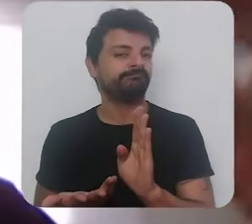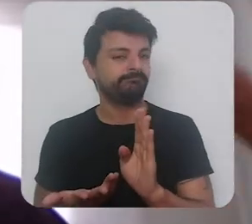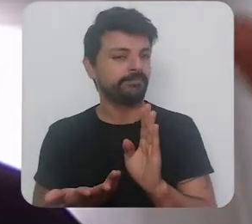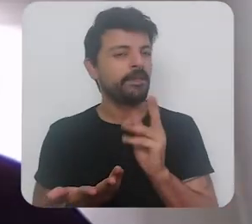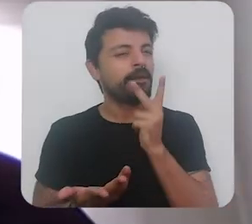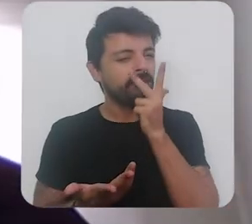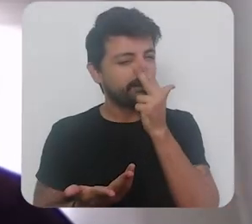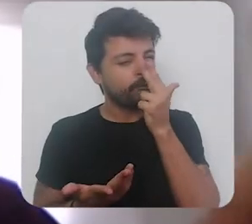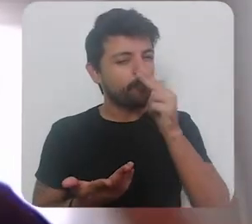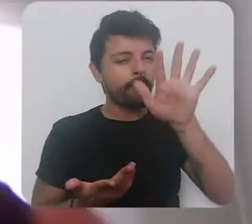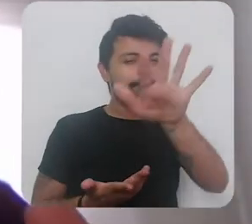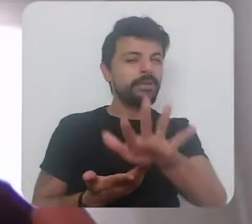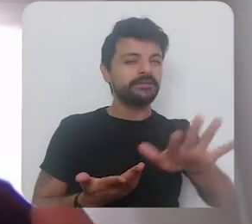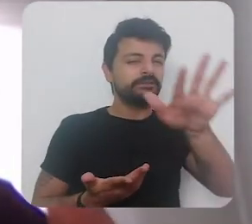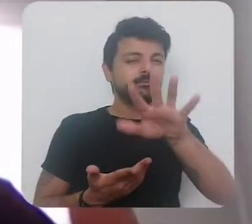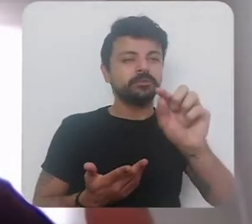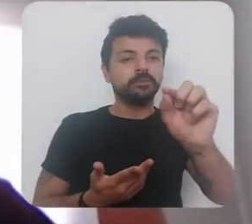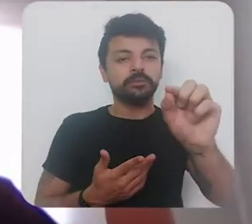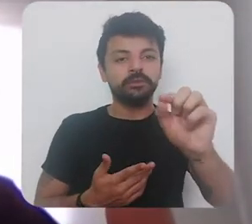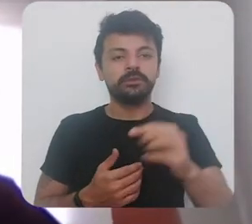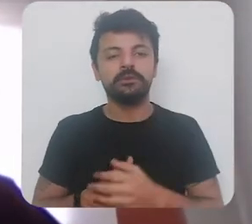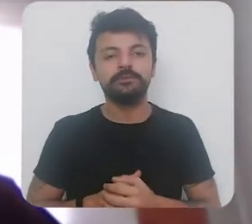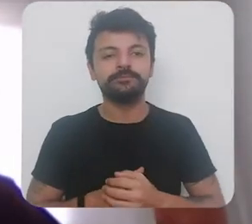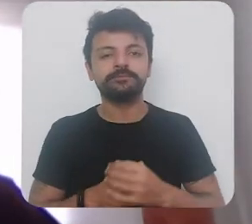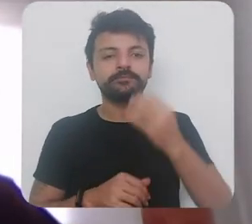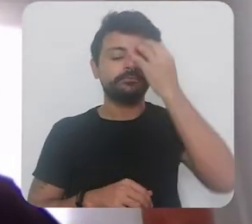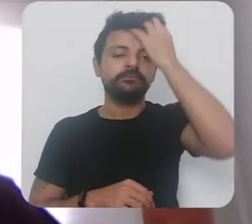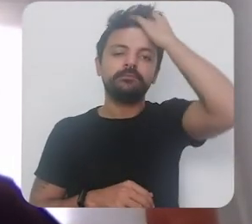tenho percepção de que essa capacidade de